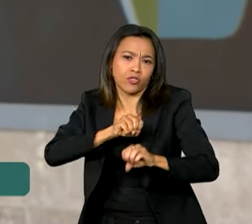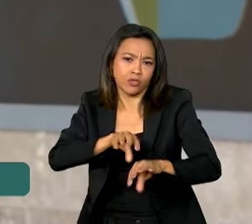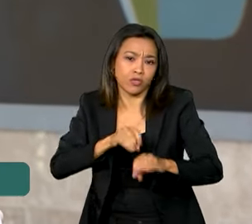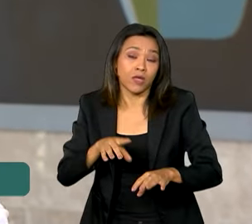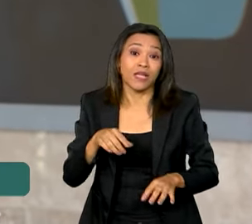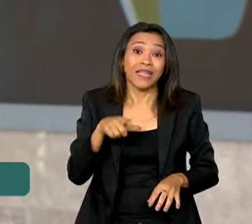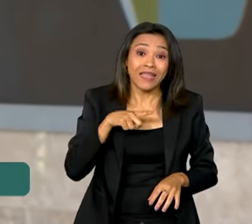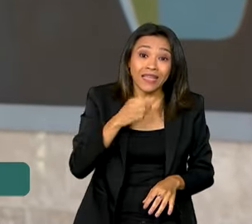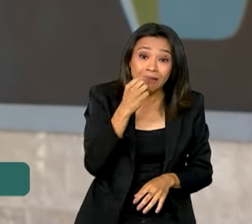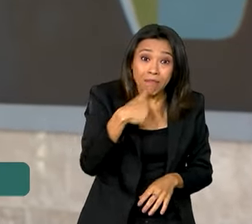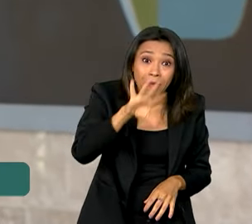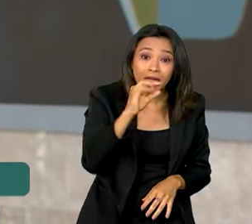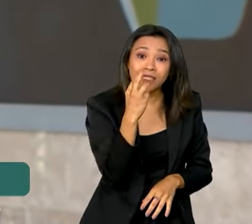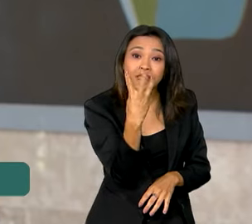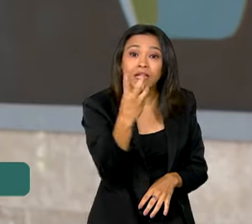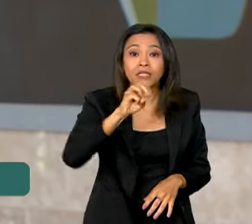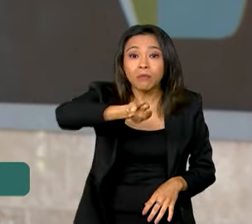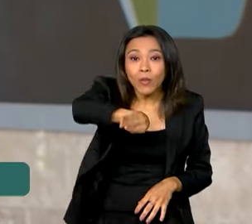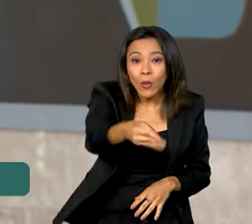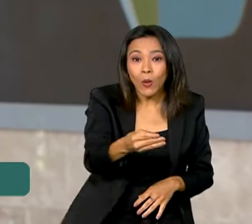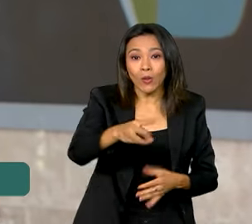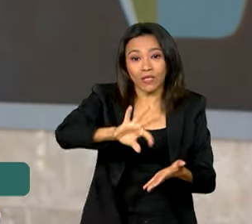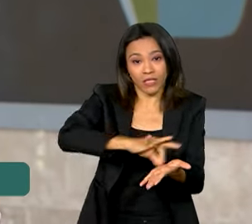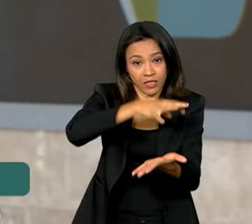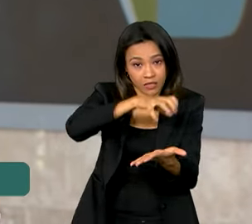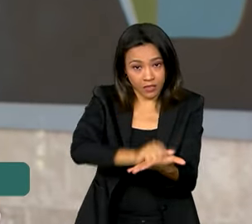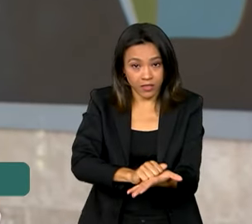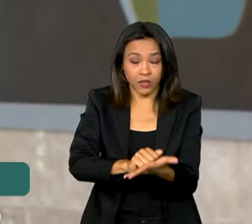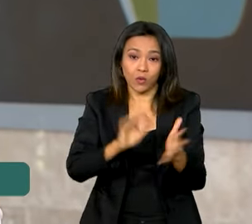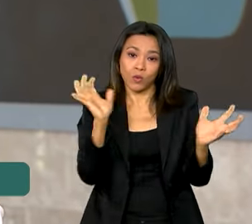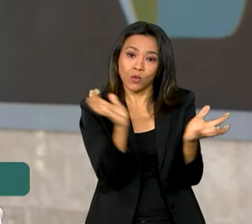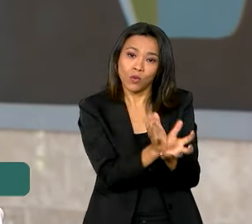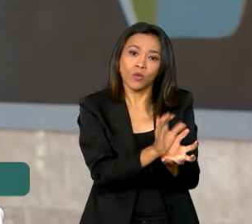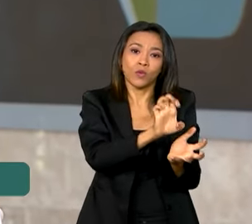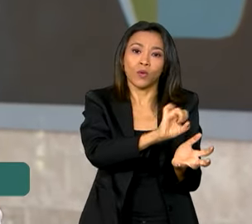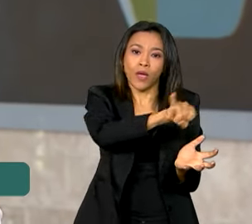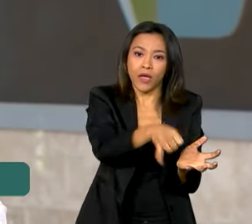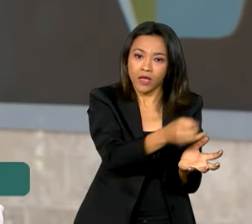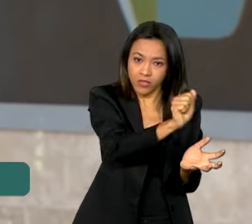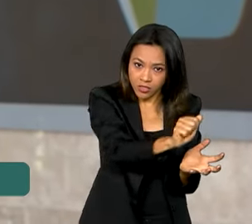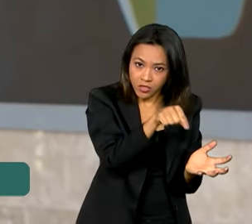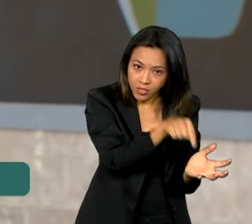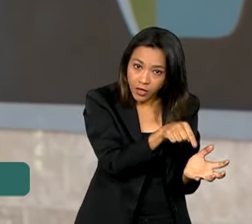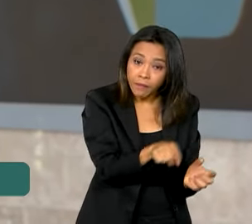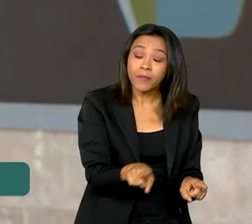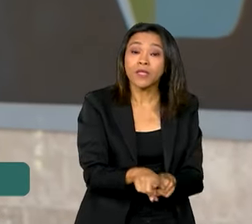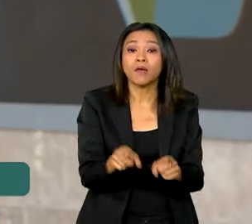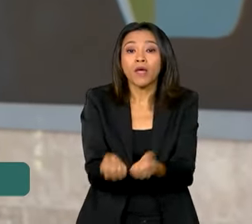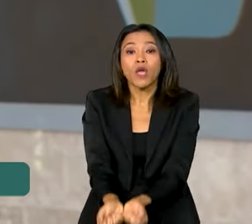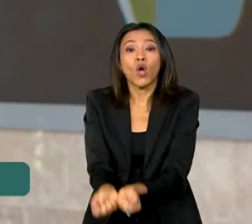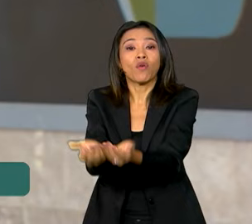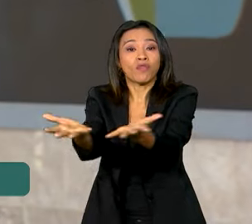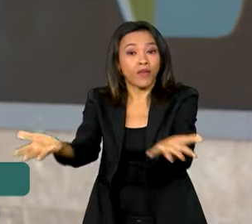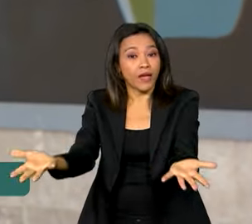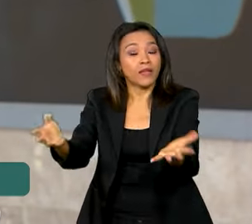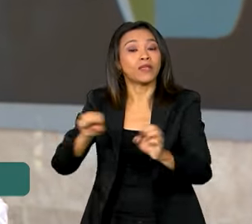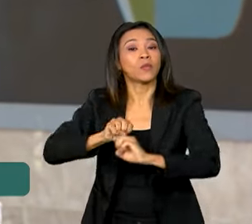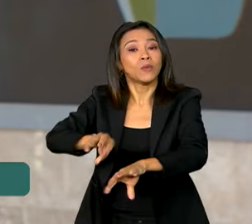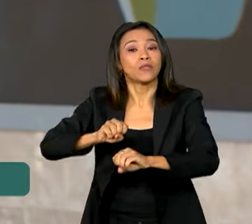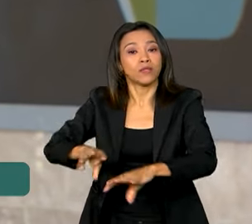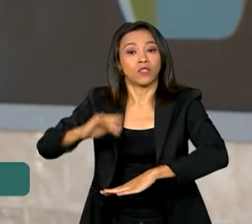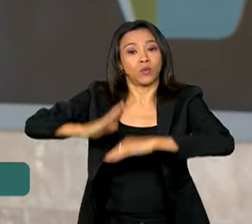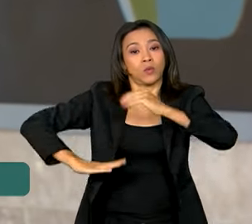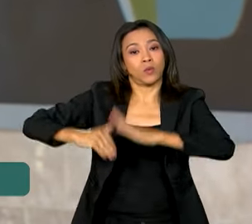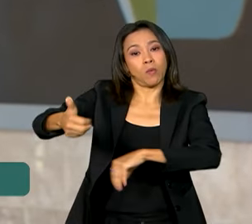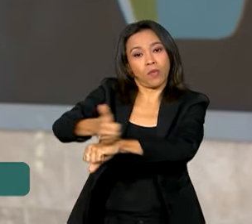milhões de novas matrículas na educação de jovens e adultos e na oferta integrada à educação profissional, com